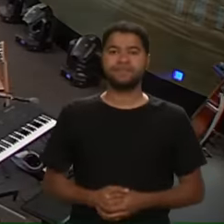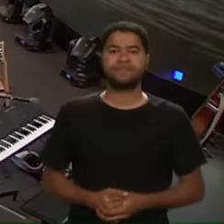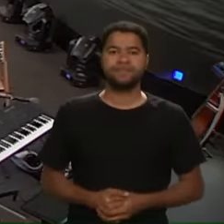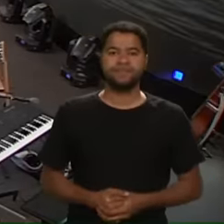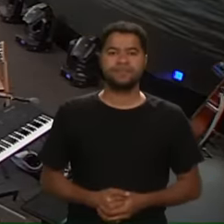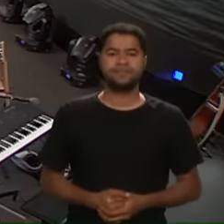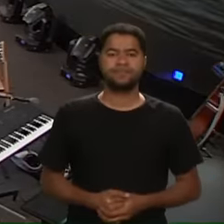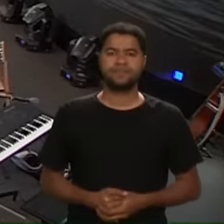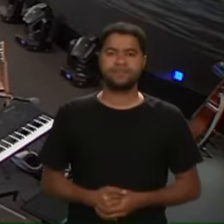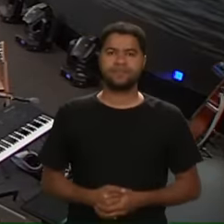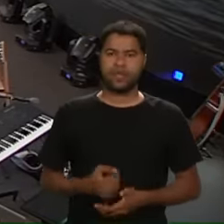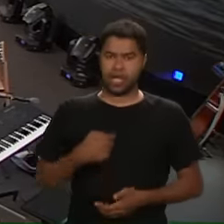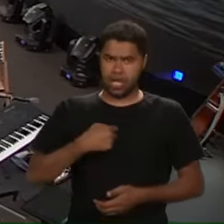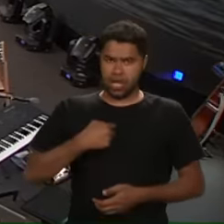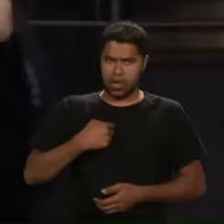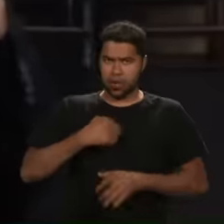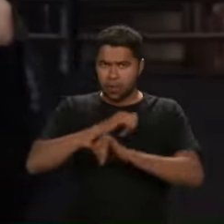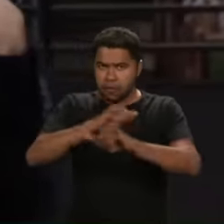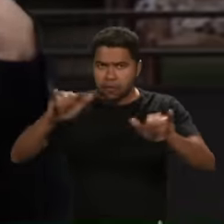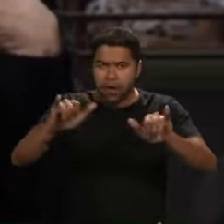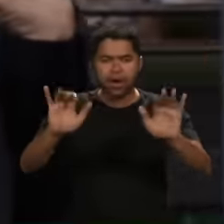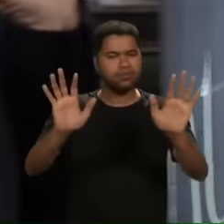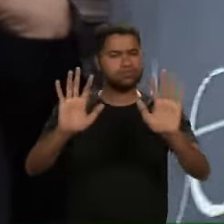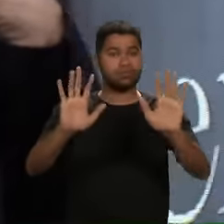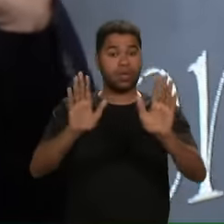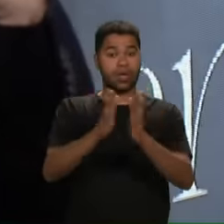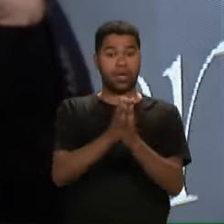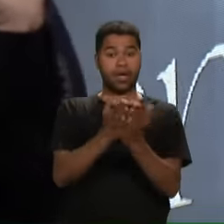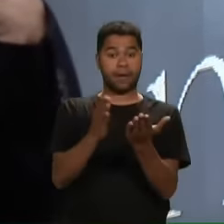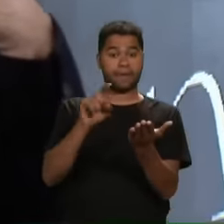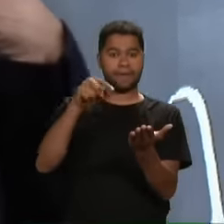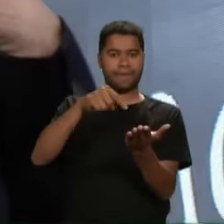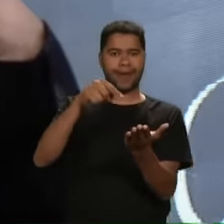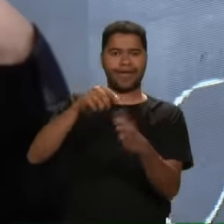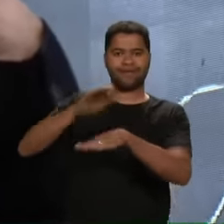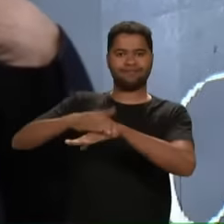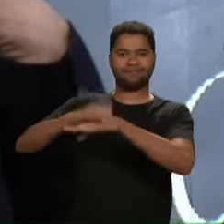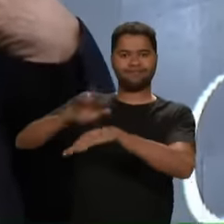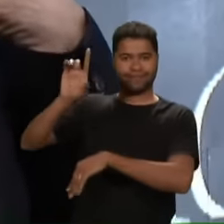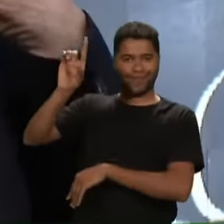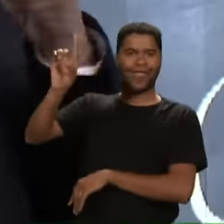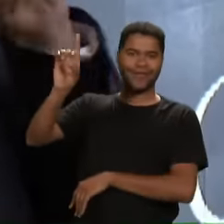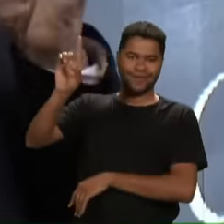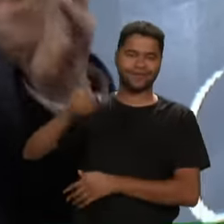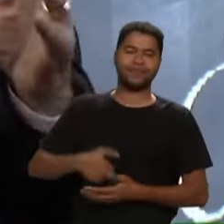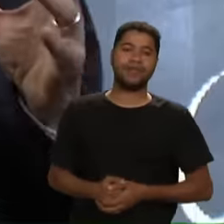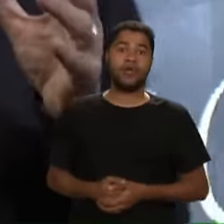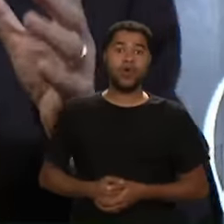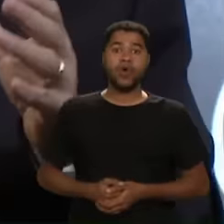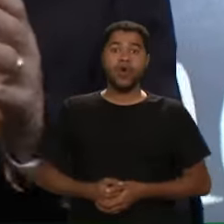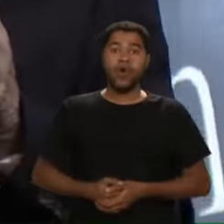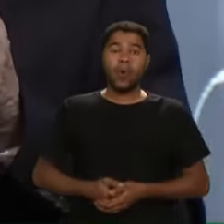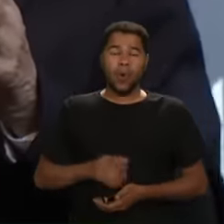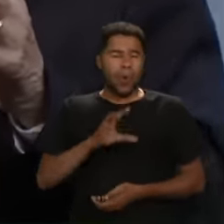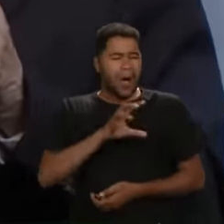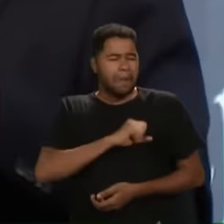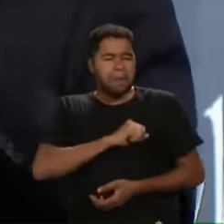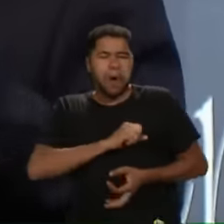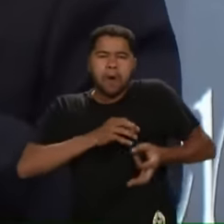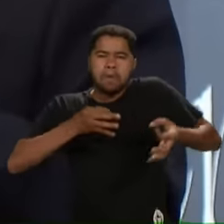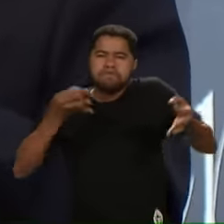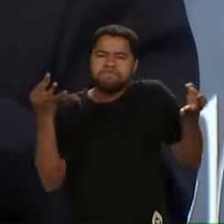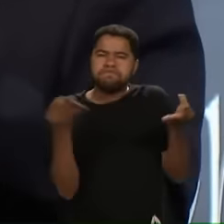Não sou eu que estou falando É o próprio Deus O perfeito amor